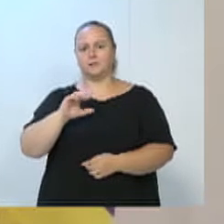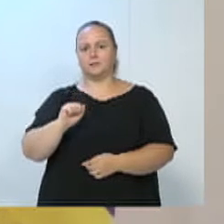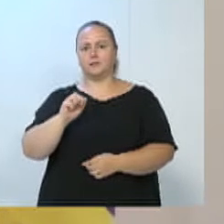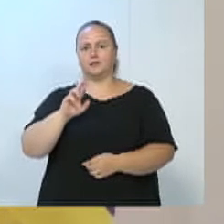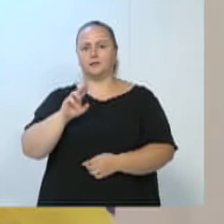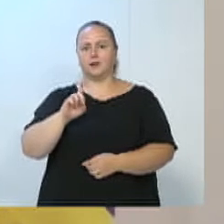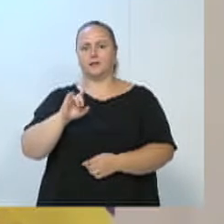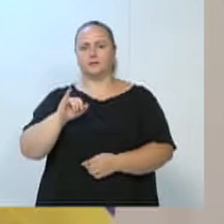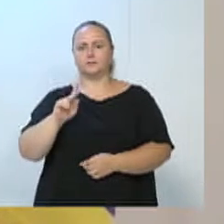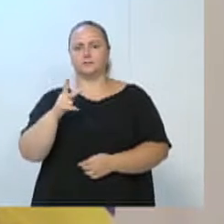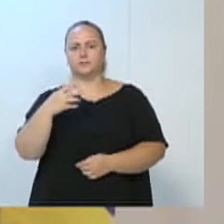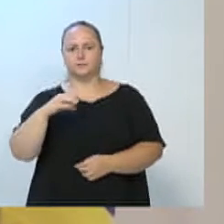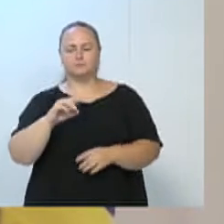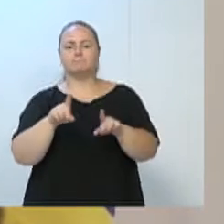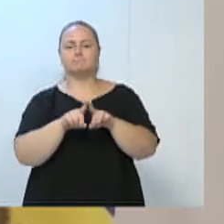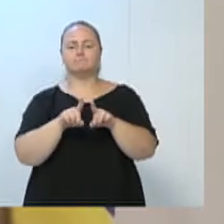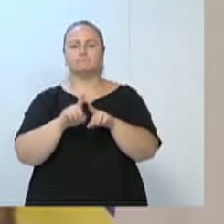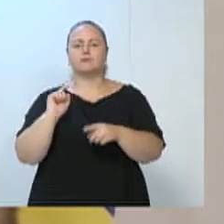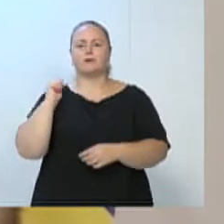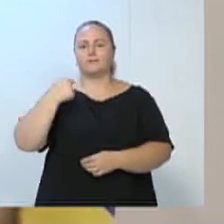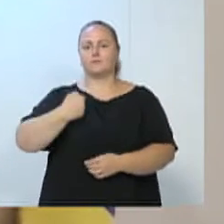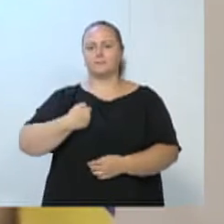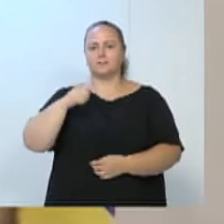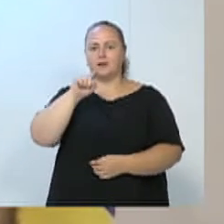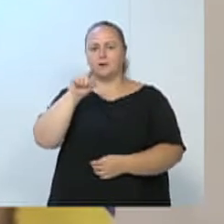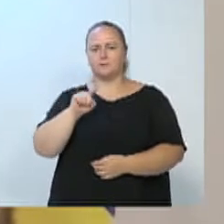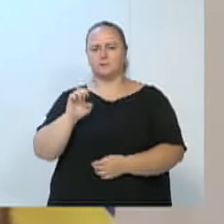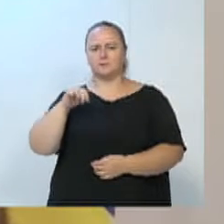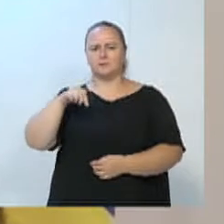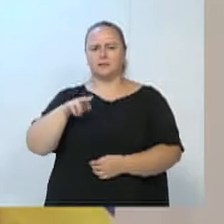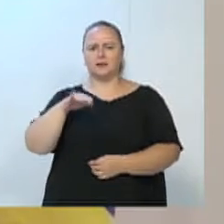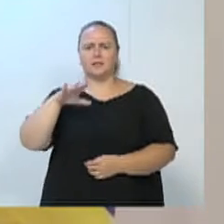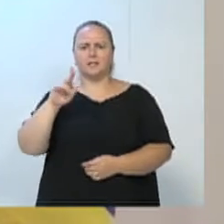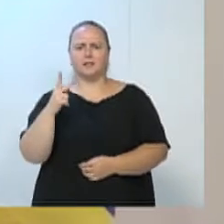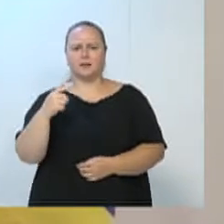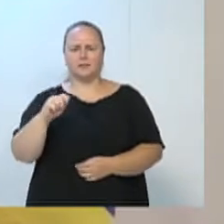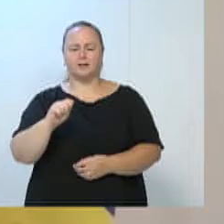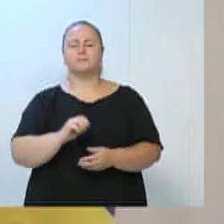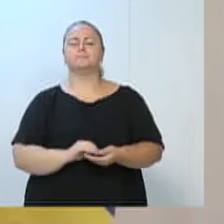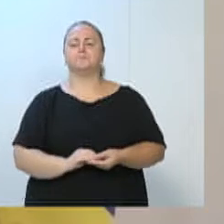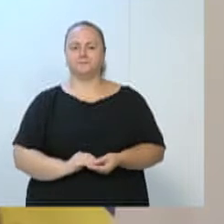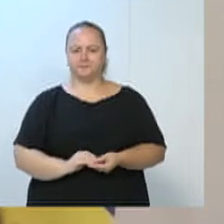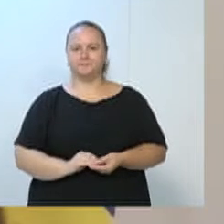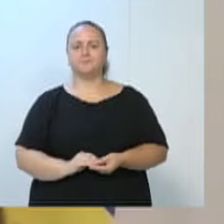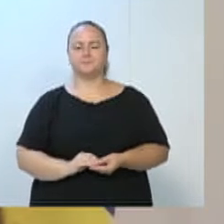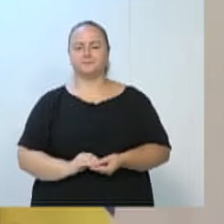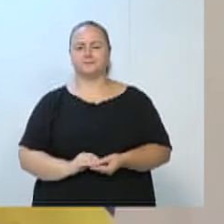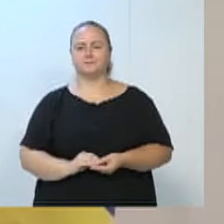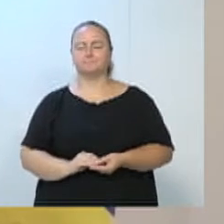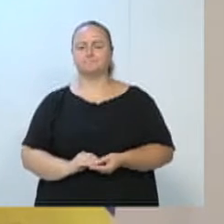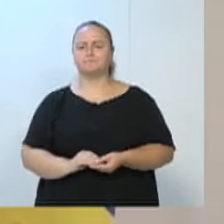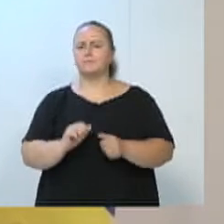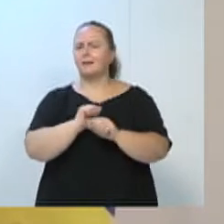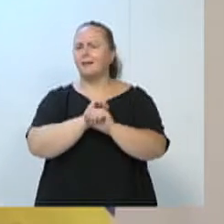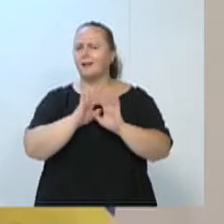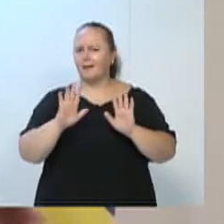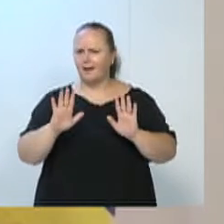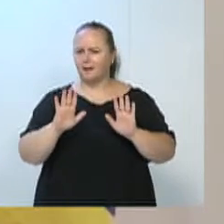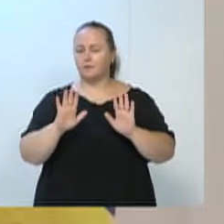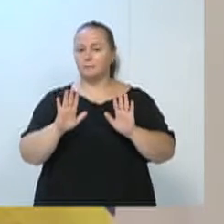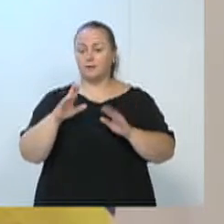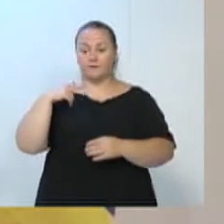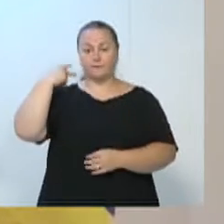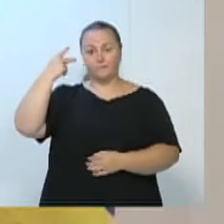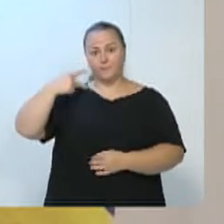fiscal Zequinha e toda a equipe de engenharia que tem lá. Eu tenho como forma aqui de deixar bem claro que o vereador não faz obra nenhuma, o